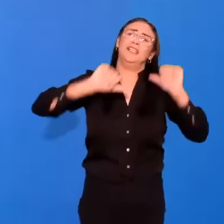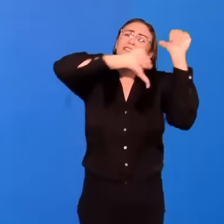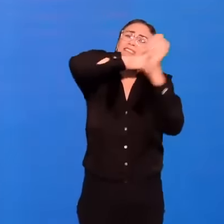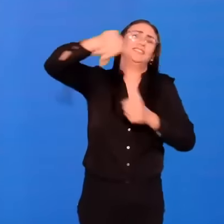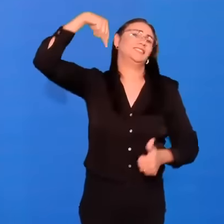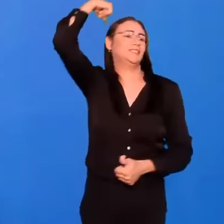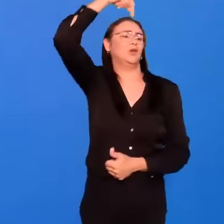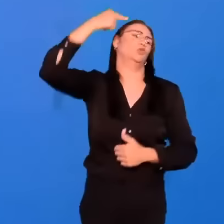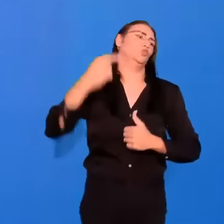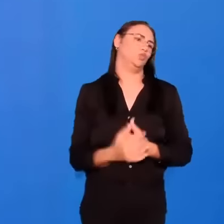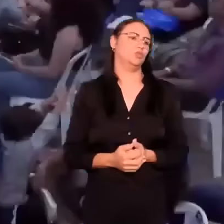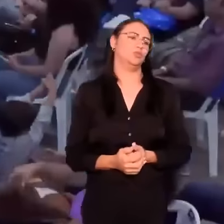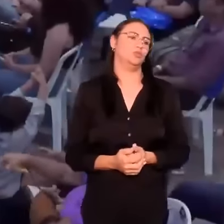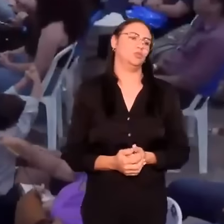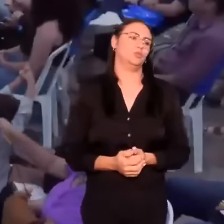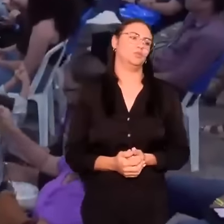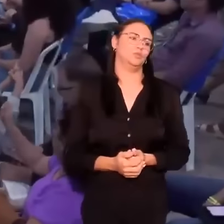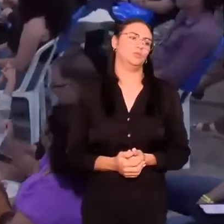santo.